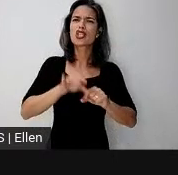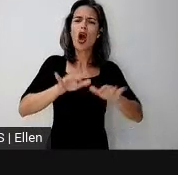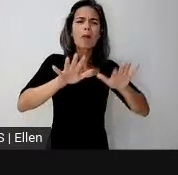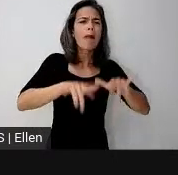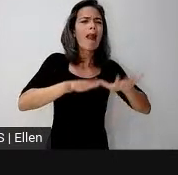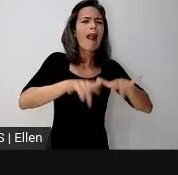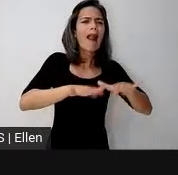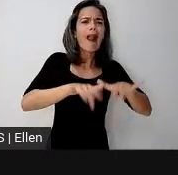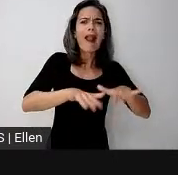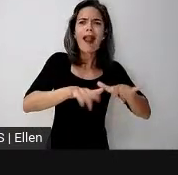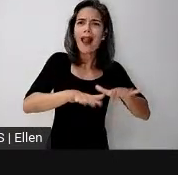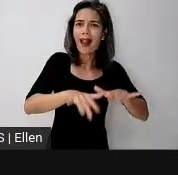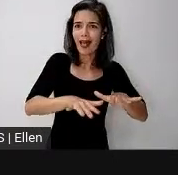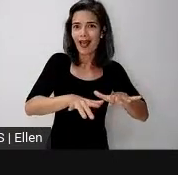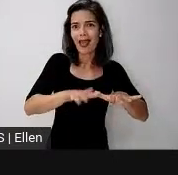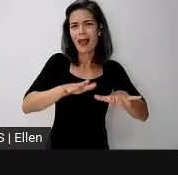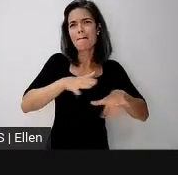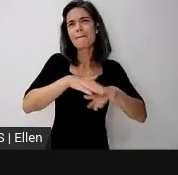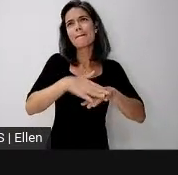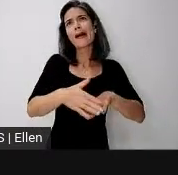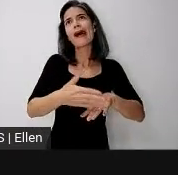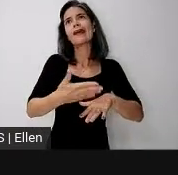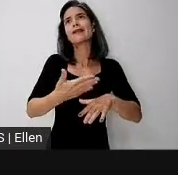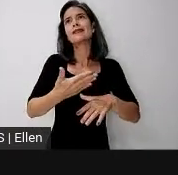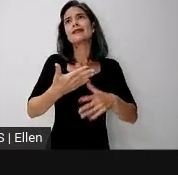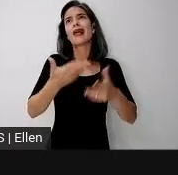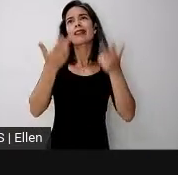é o que é mais comum, a gente